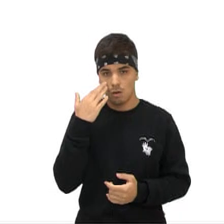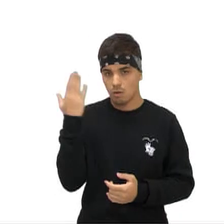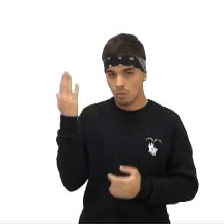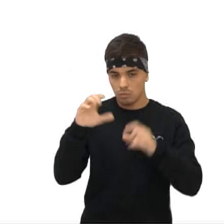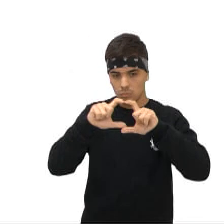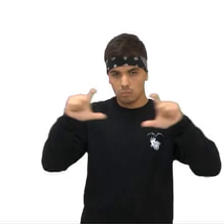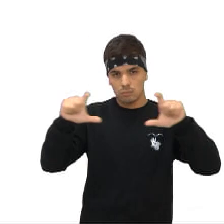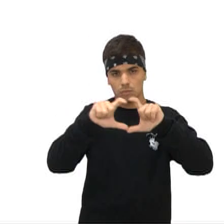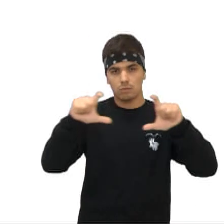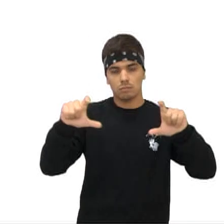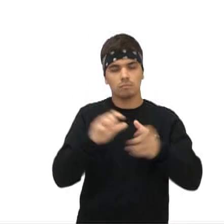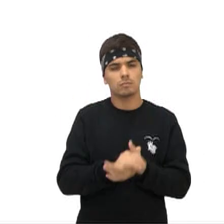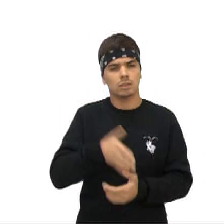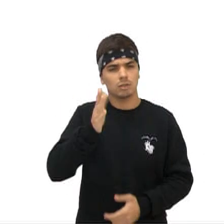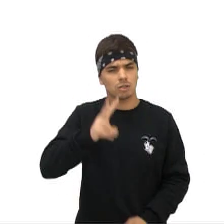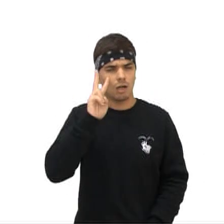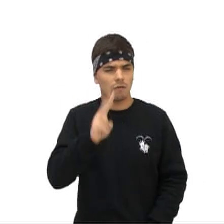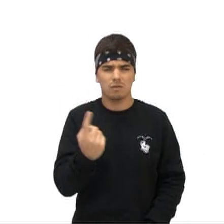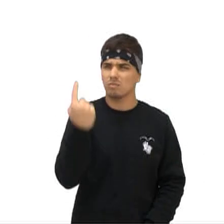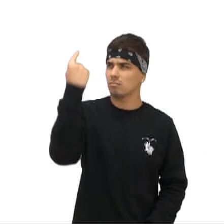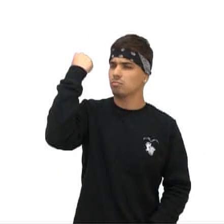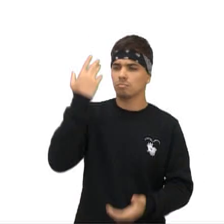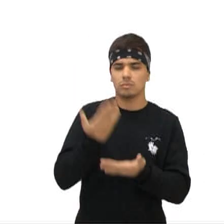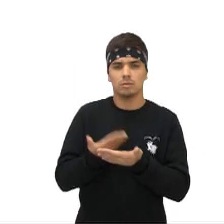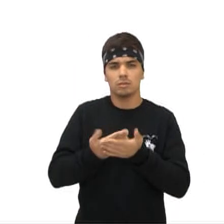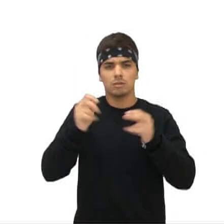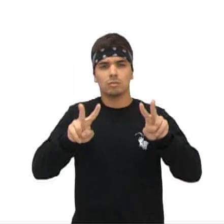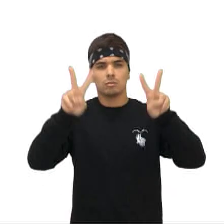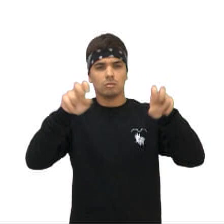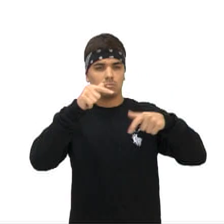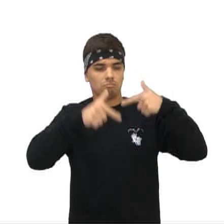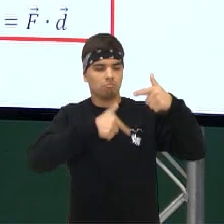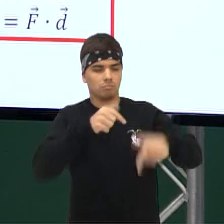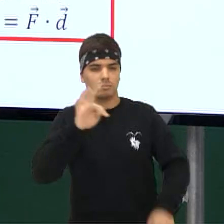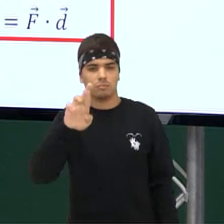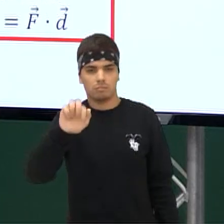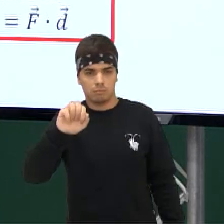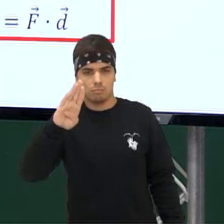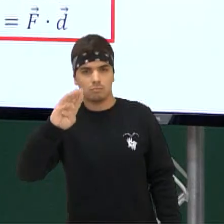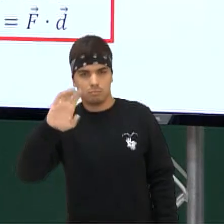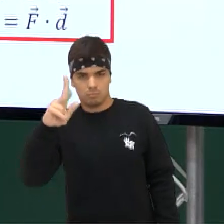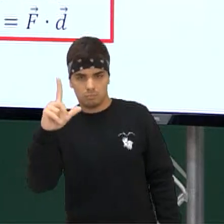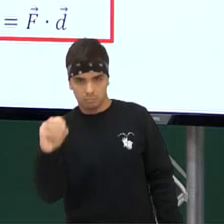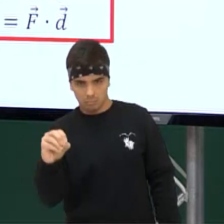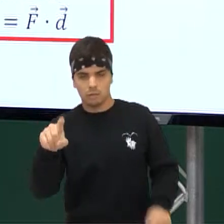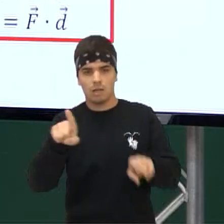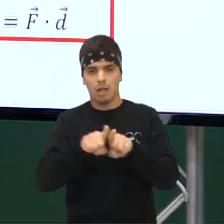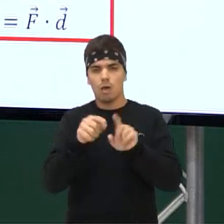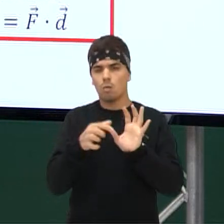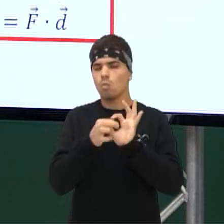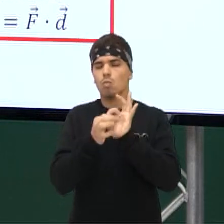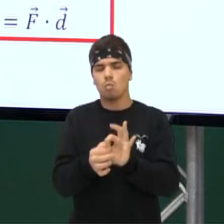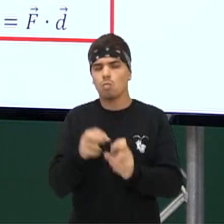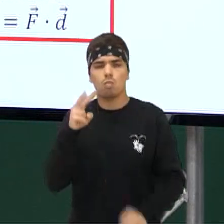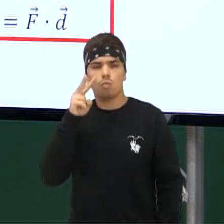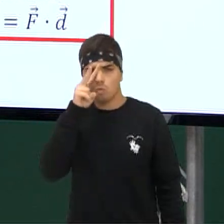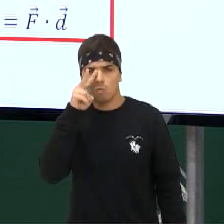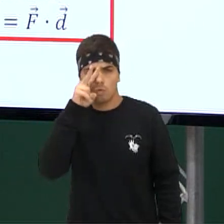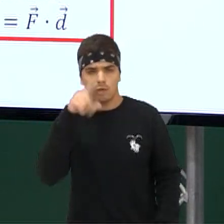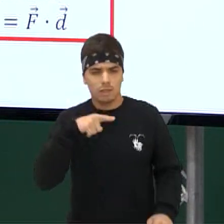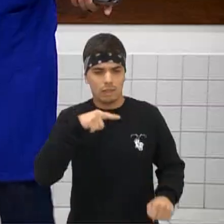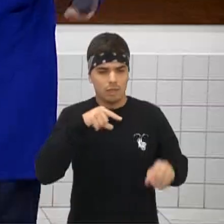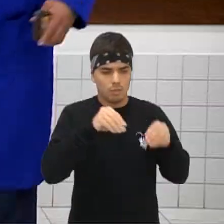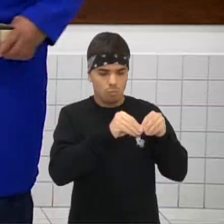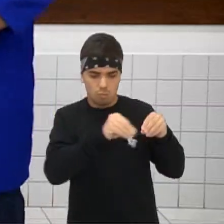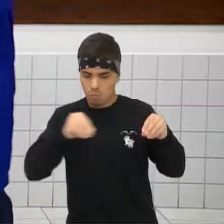Queridos, nós já vimos nas aulas anteriores sobre a questão do trabalho Trabalho é definido como aquela força que promove deslocamento Não mesmo?